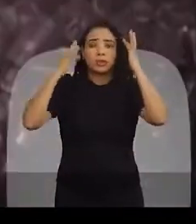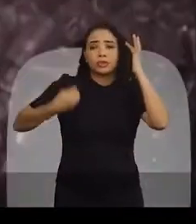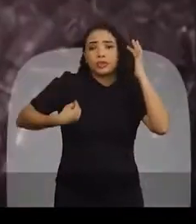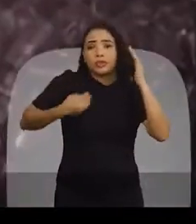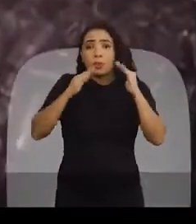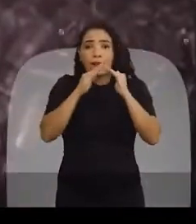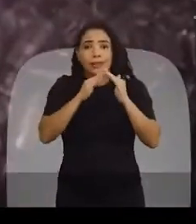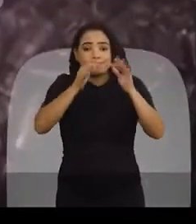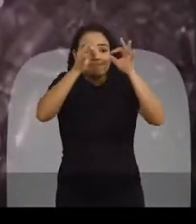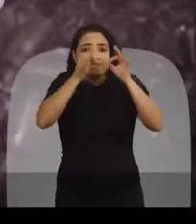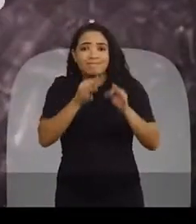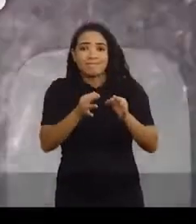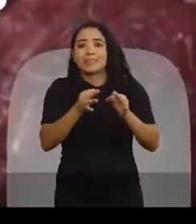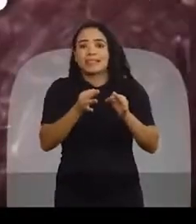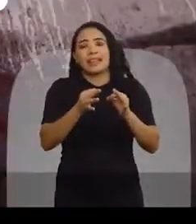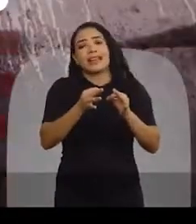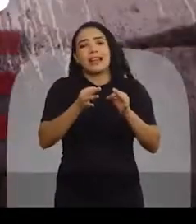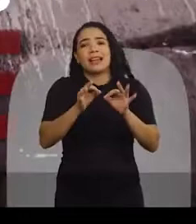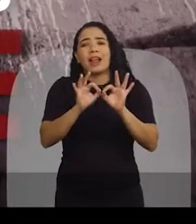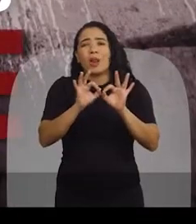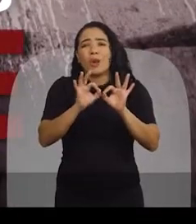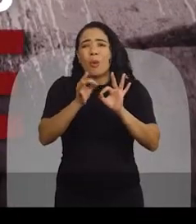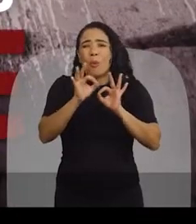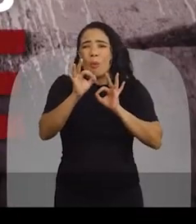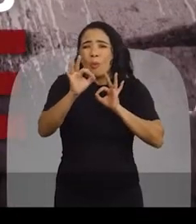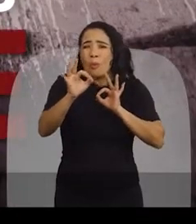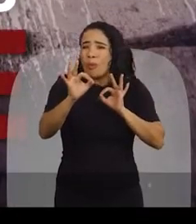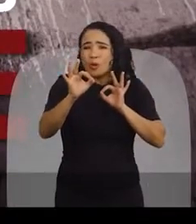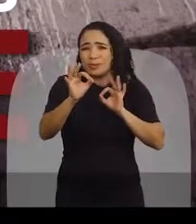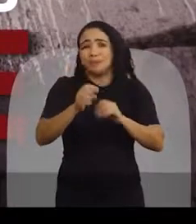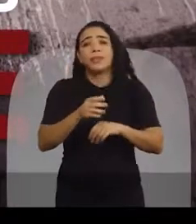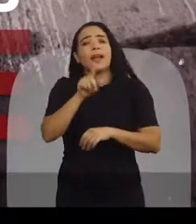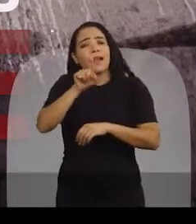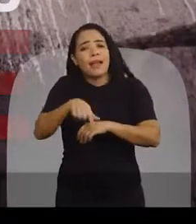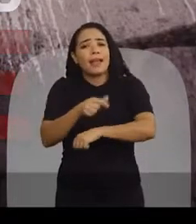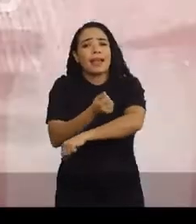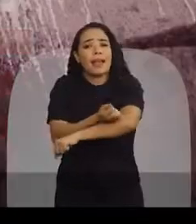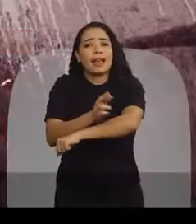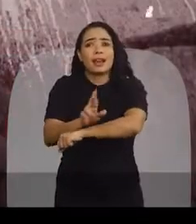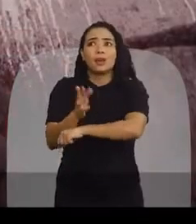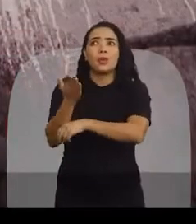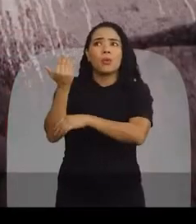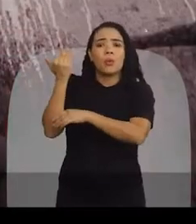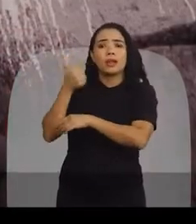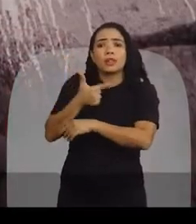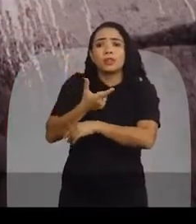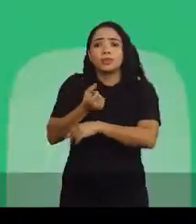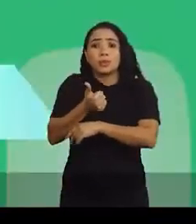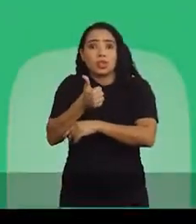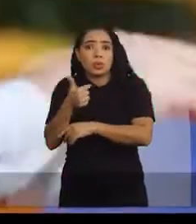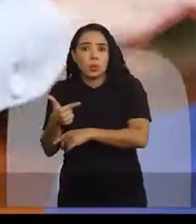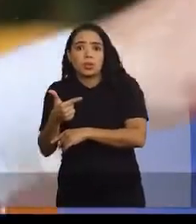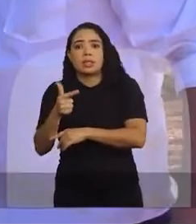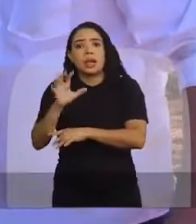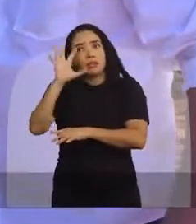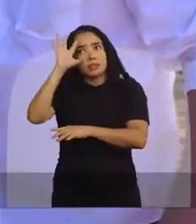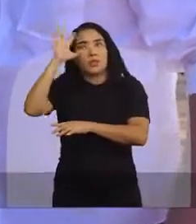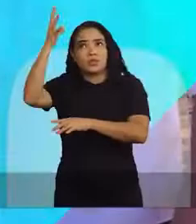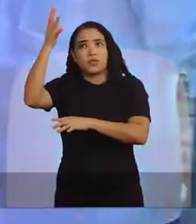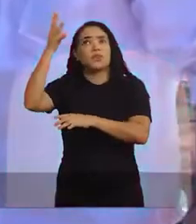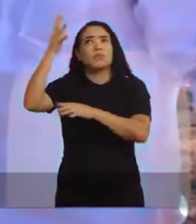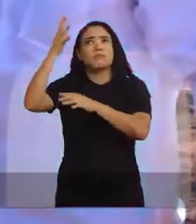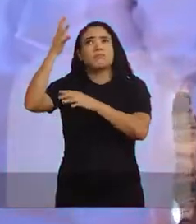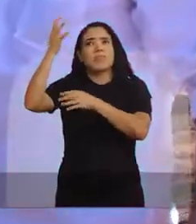sonho de viver numa casa digna, ficando cada dia mais distante. Essa era a Araguaína em 2012. A solução